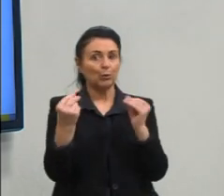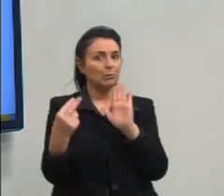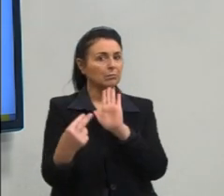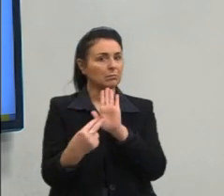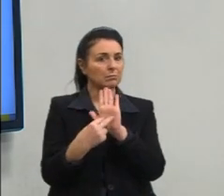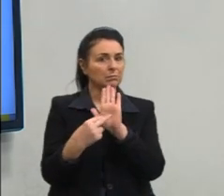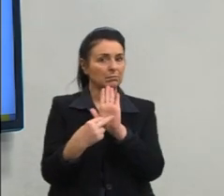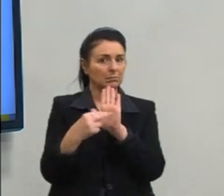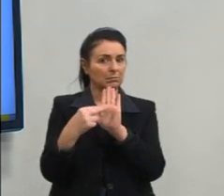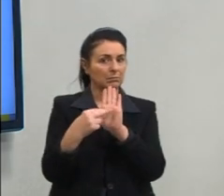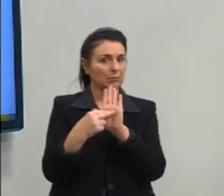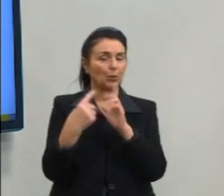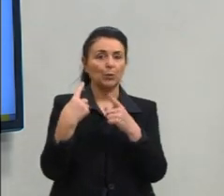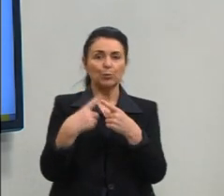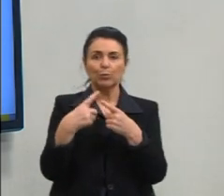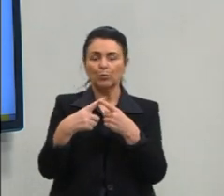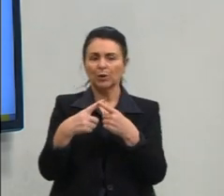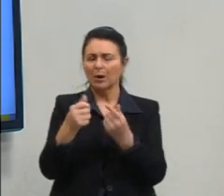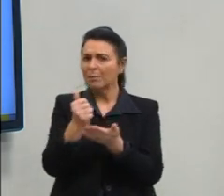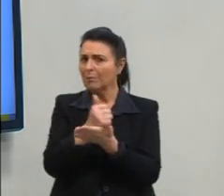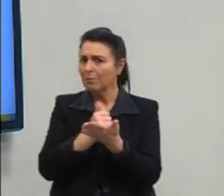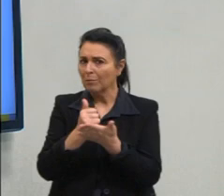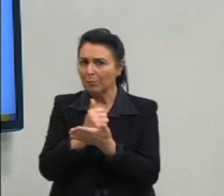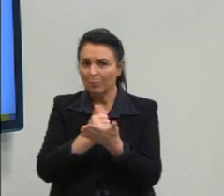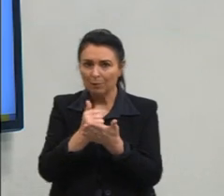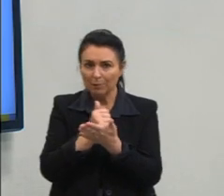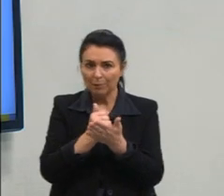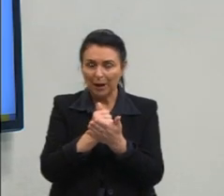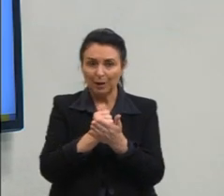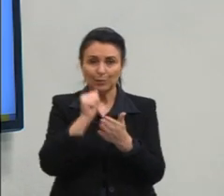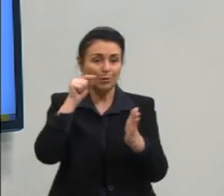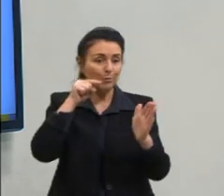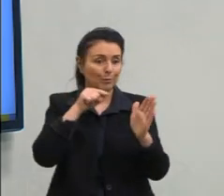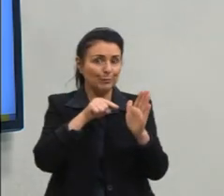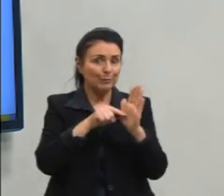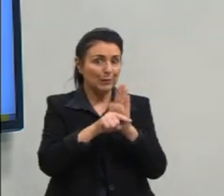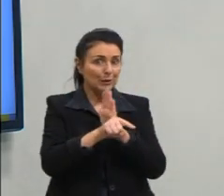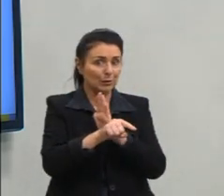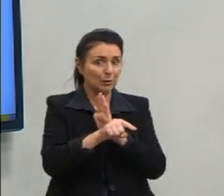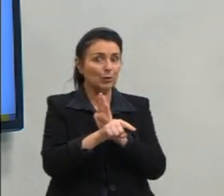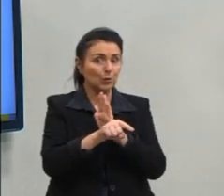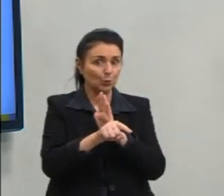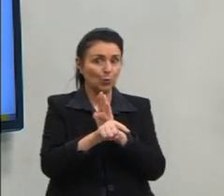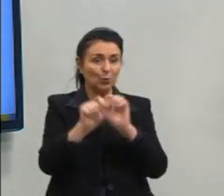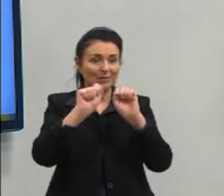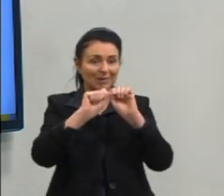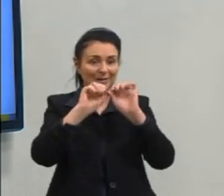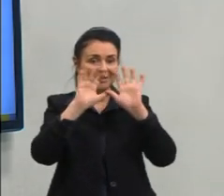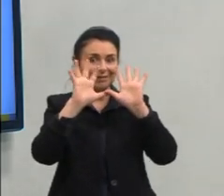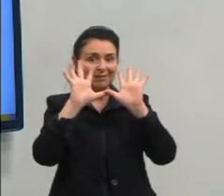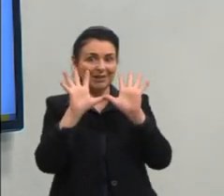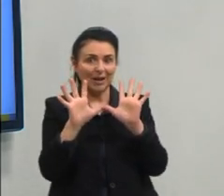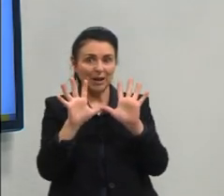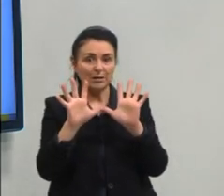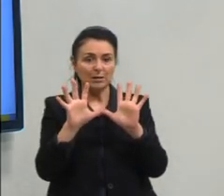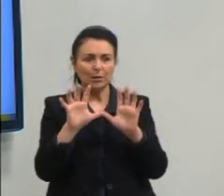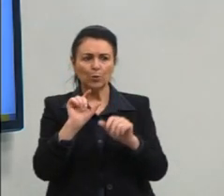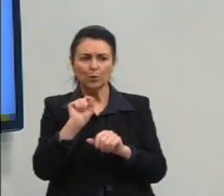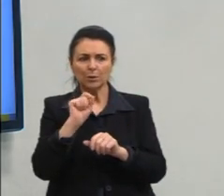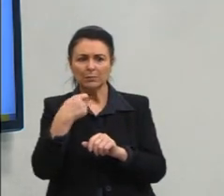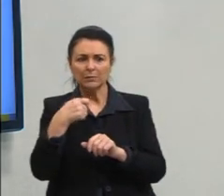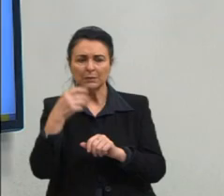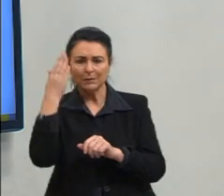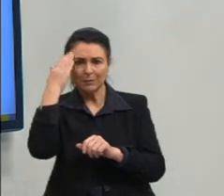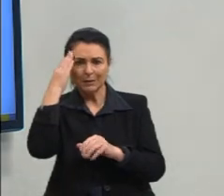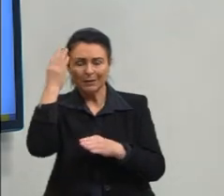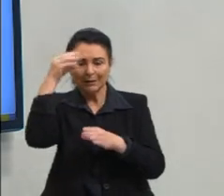porque, apesar de ser algo básico, o enunciado que vai te dizer o que você precisa procurar no texto